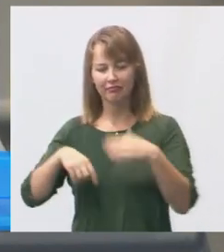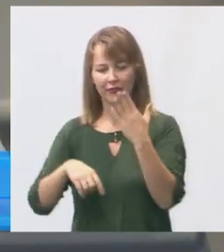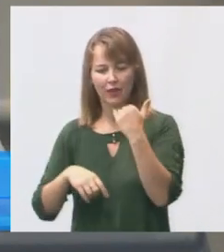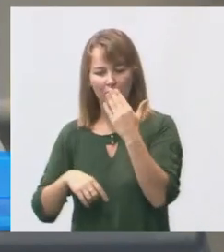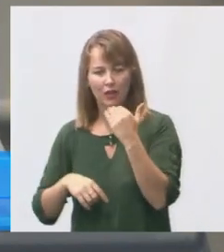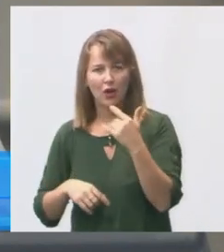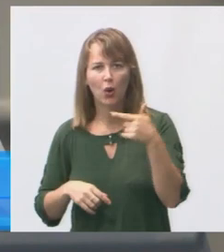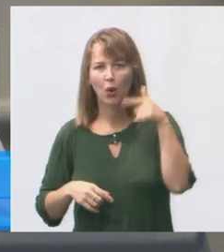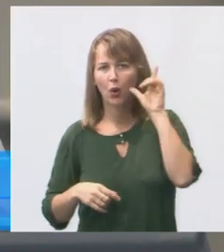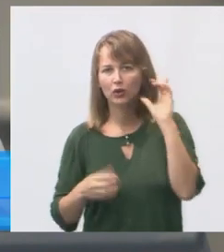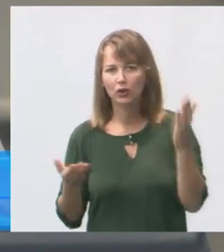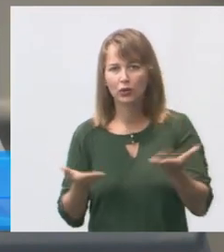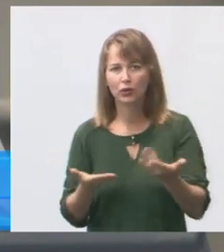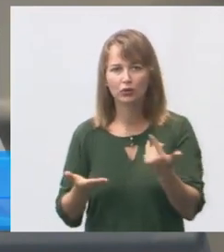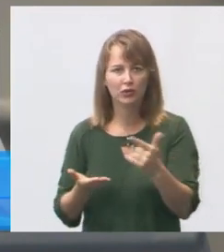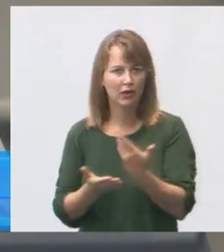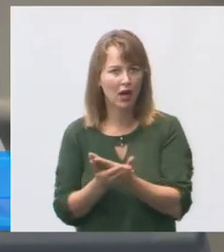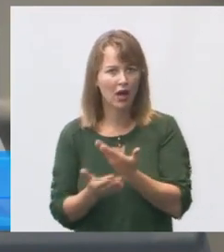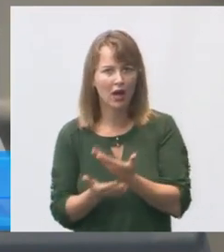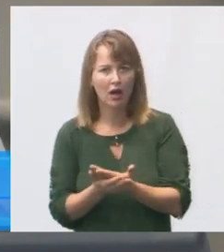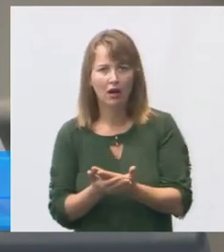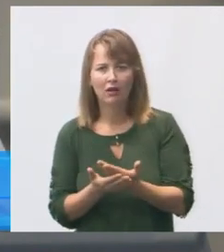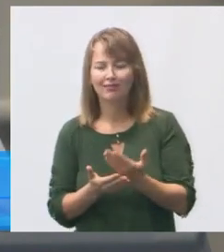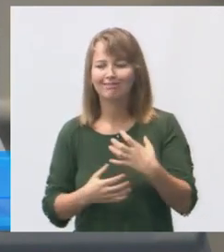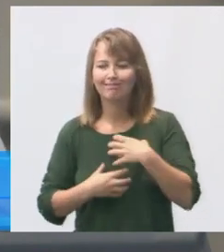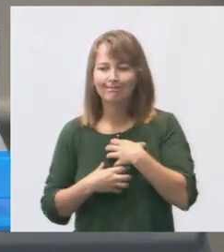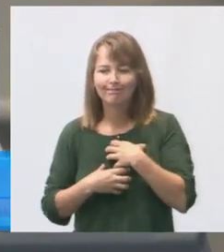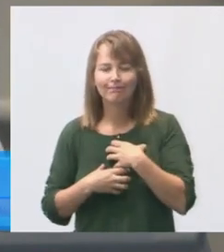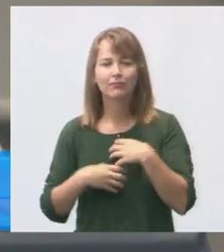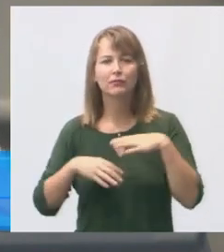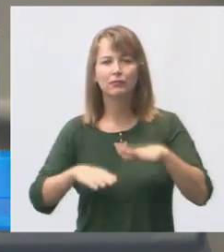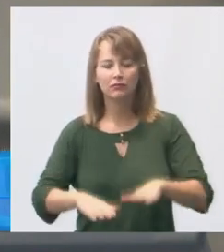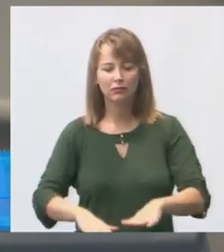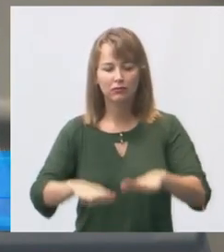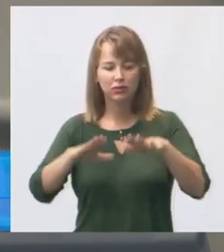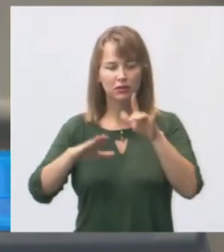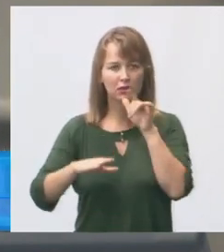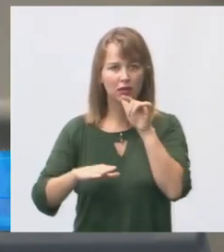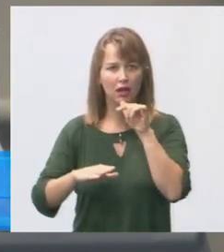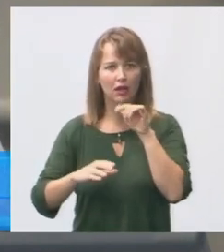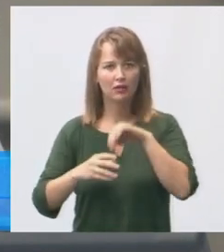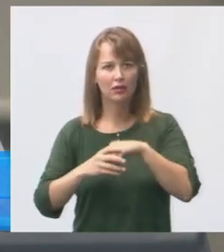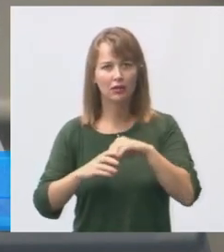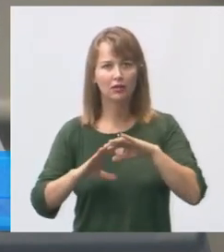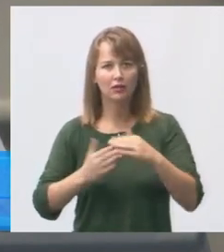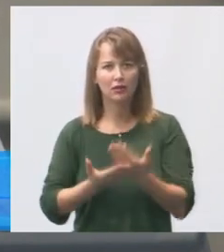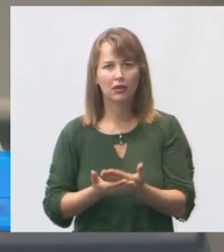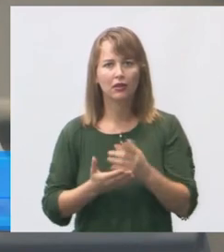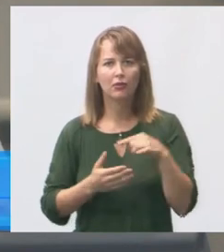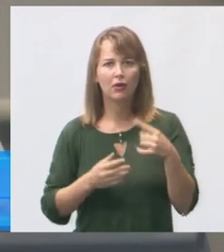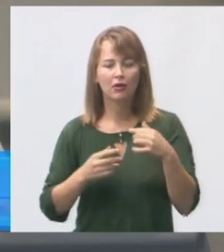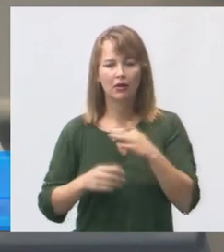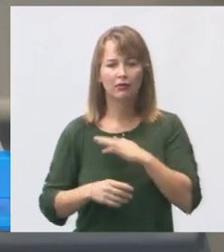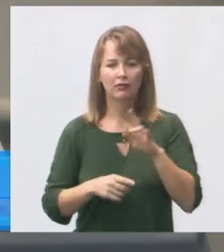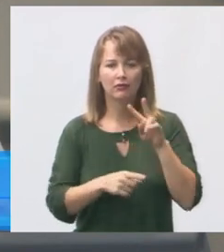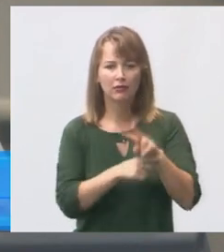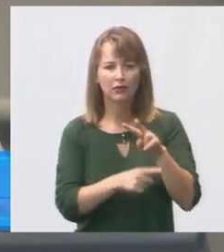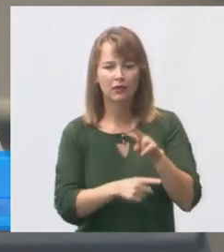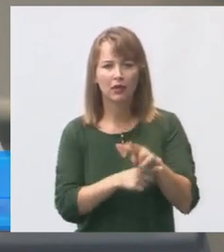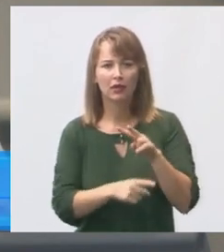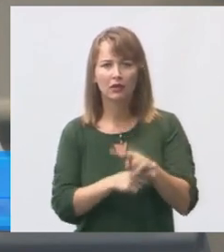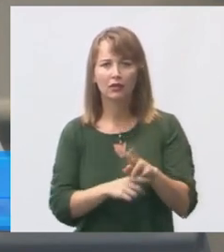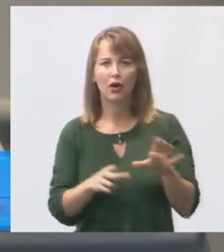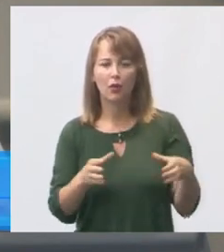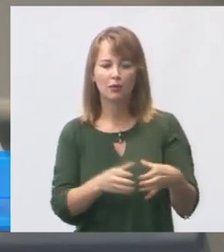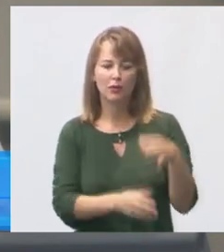ontem nem hoje. A situação lá é lamentável. E nós recebemos aqui, após a fiscalização feita pela Comissão